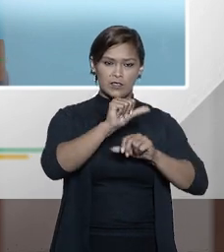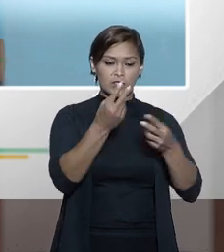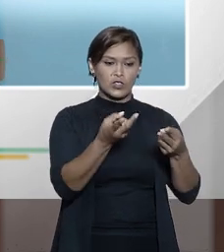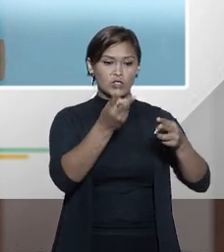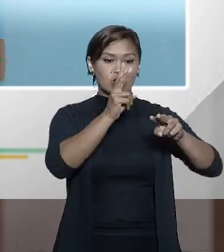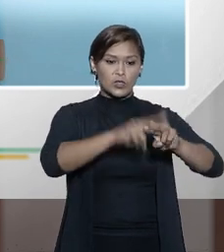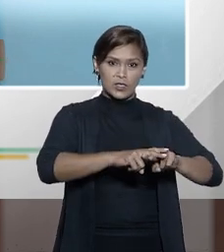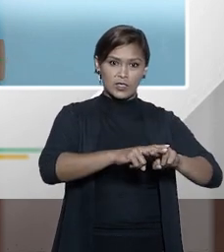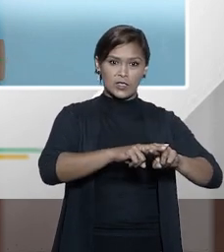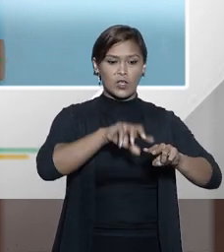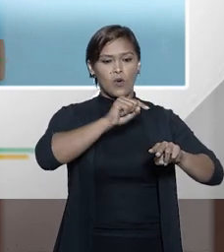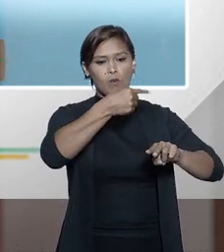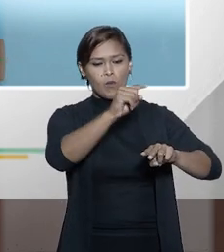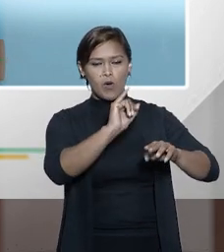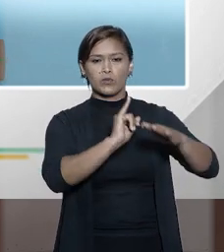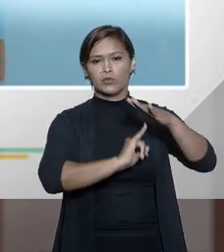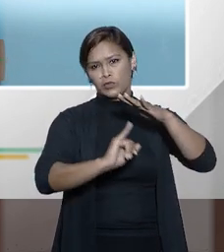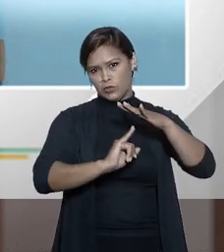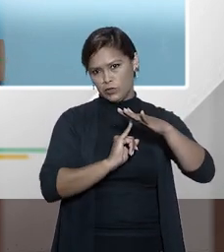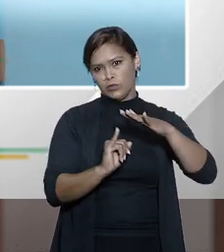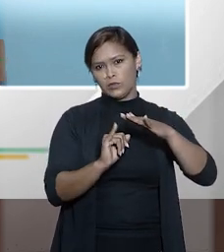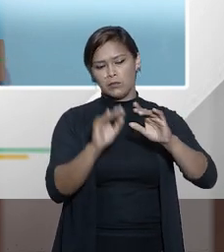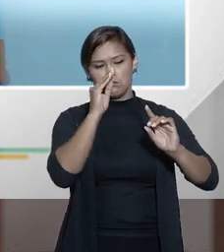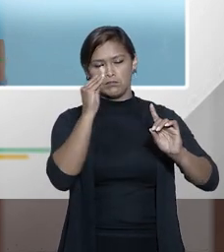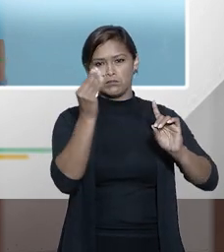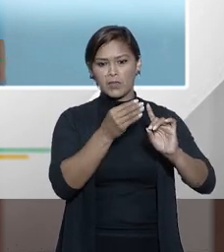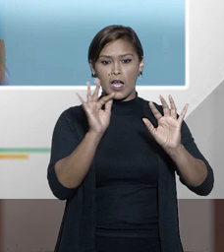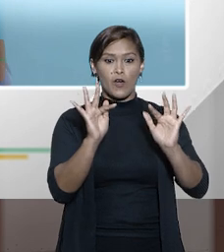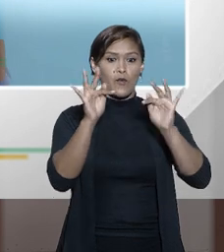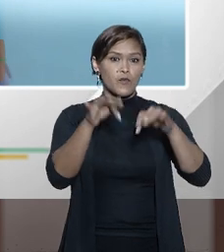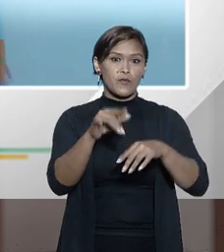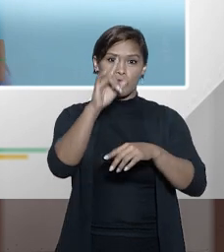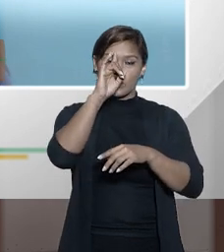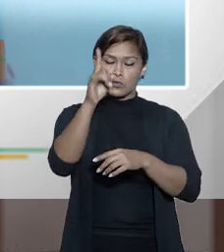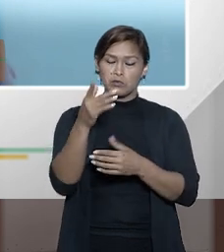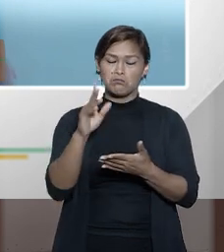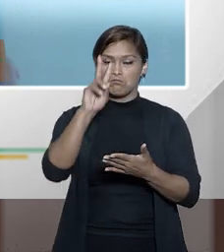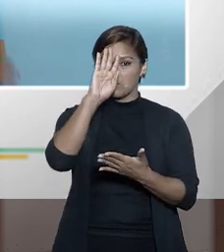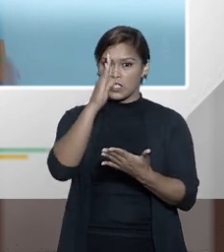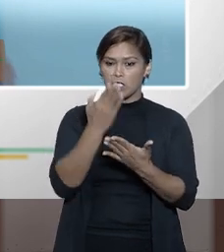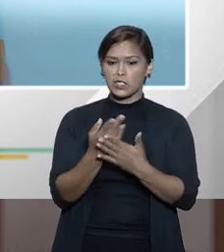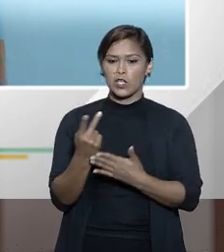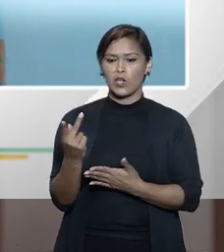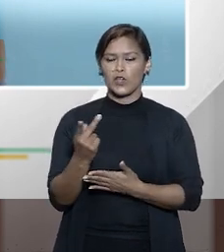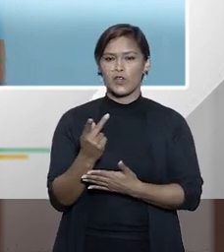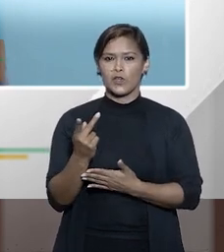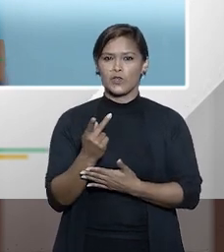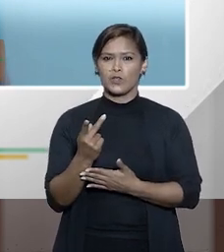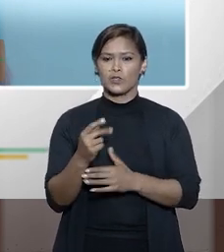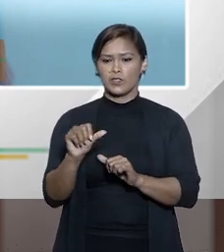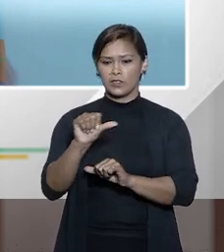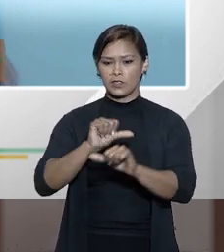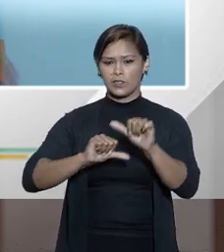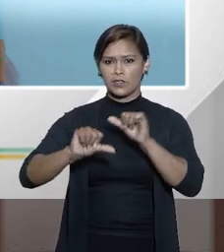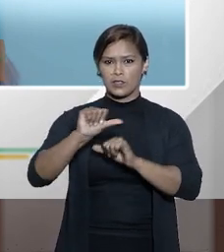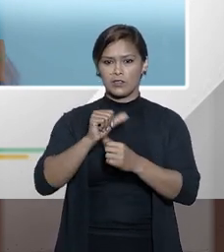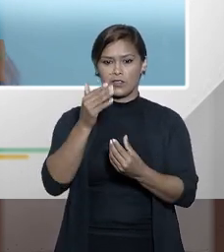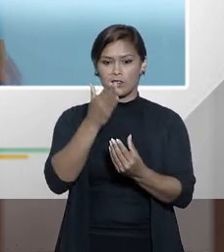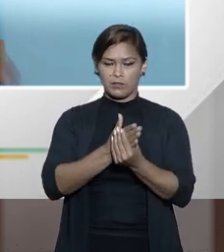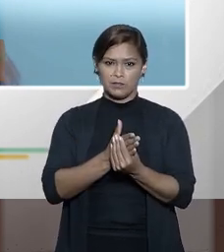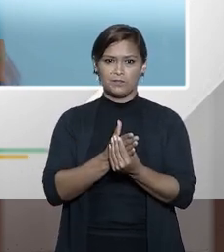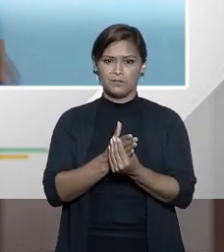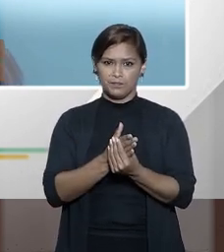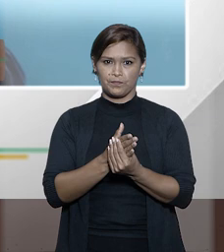condenados a gente está falando de um outro instituto mas no fim do dia penso eu que os dois são transferências de